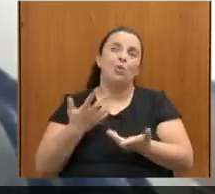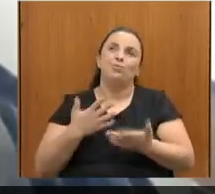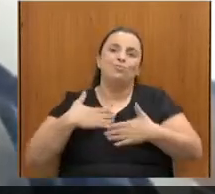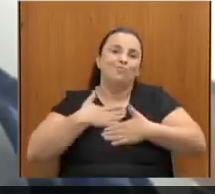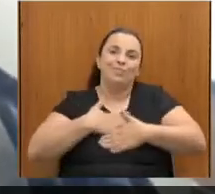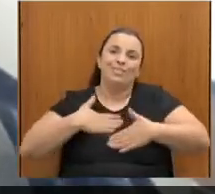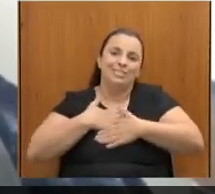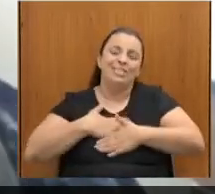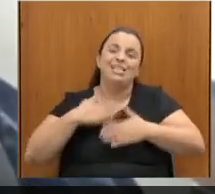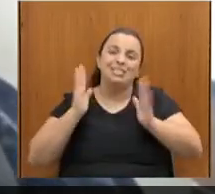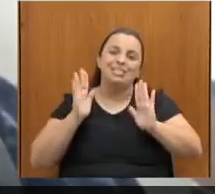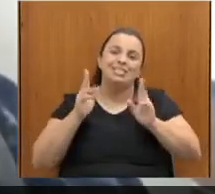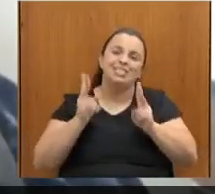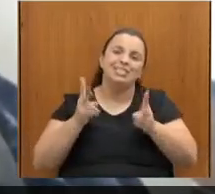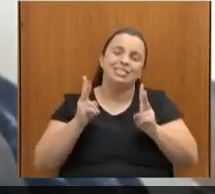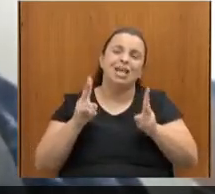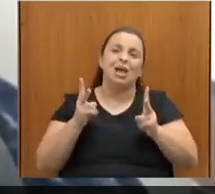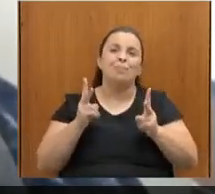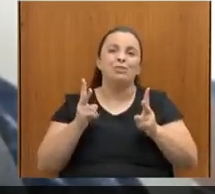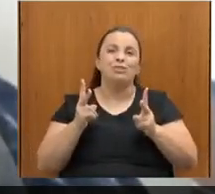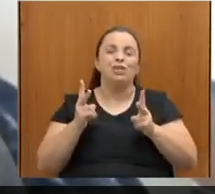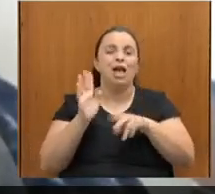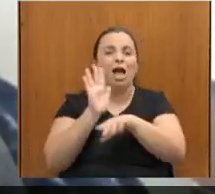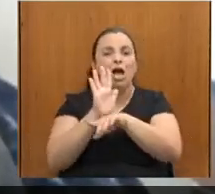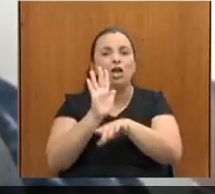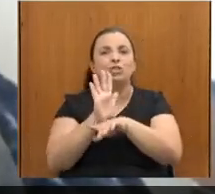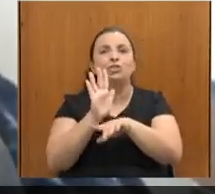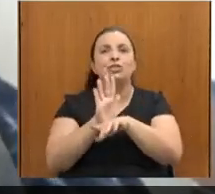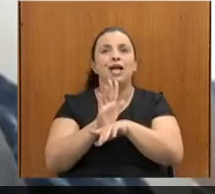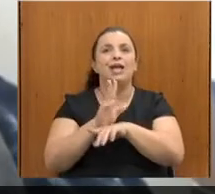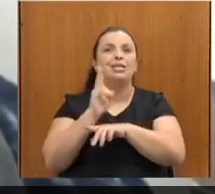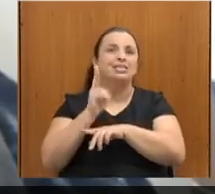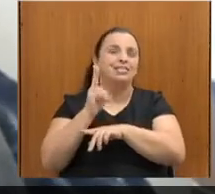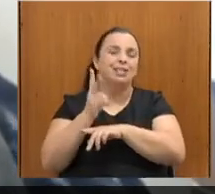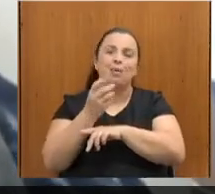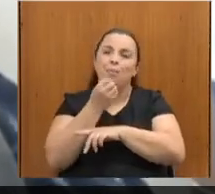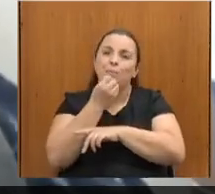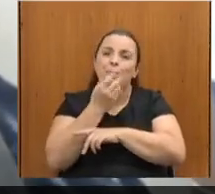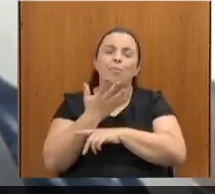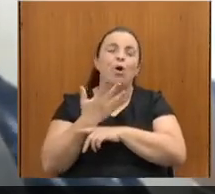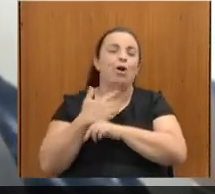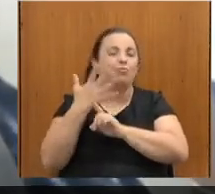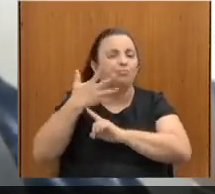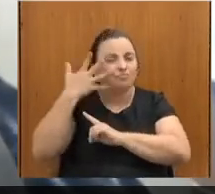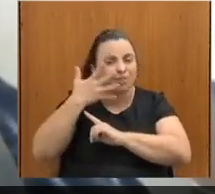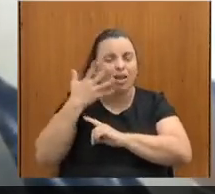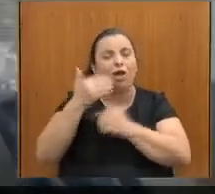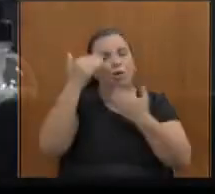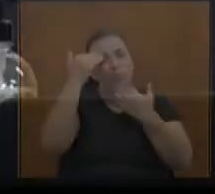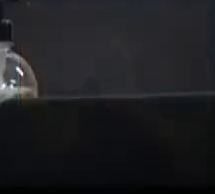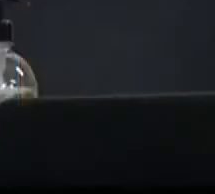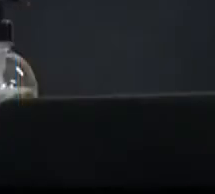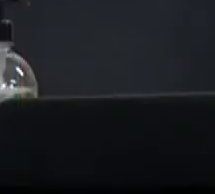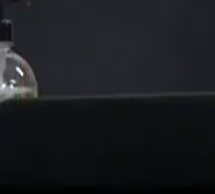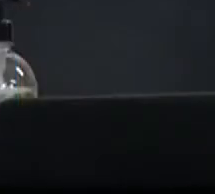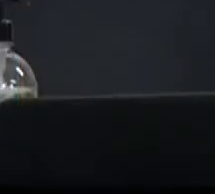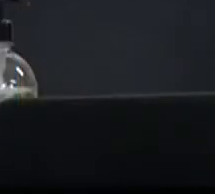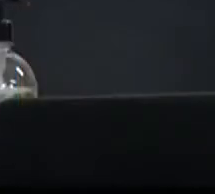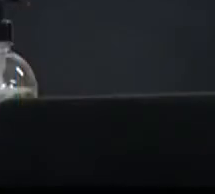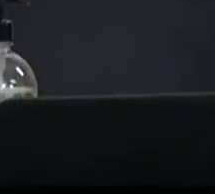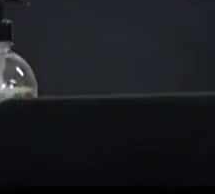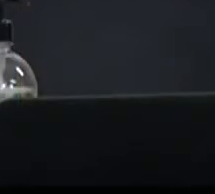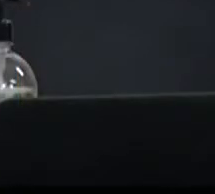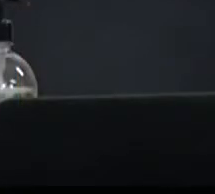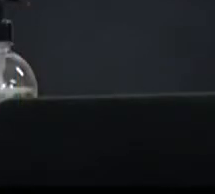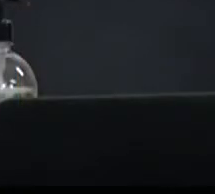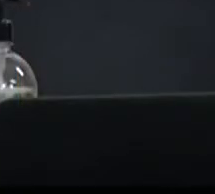sempre quando for necessário a minha intervenção. Te agradeço. Muito obrigada. Kátia, nós que